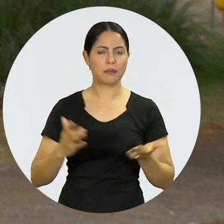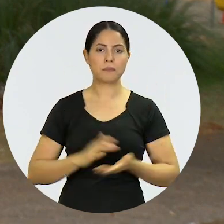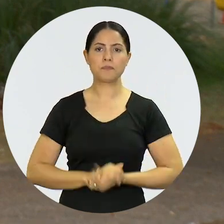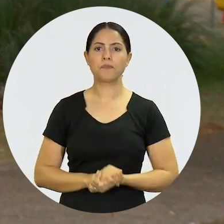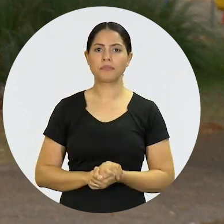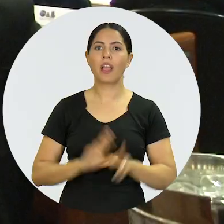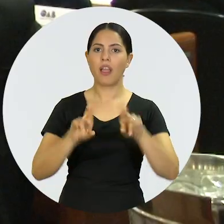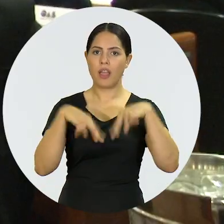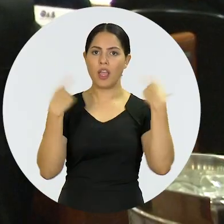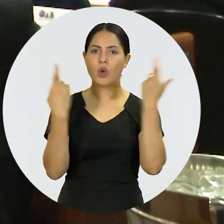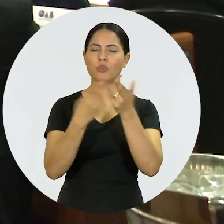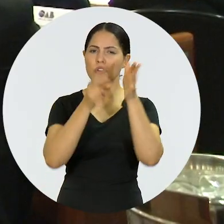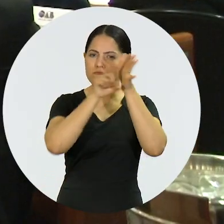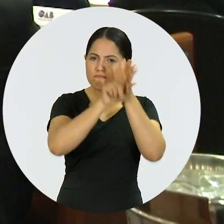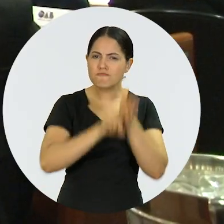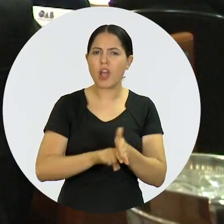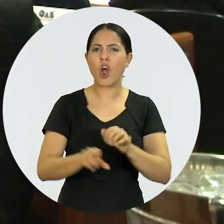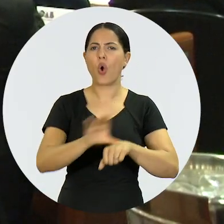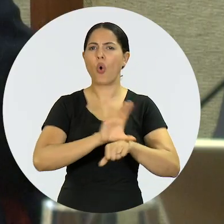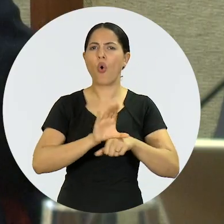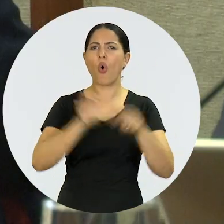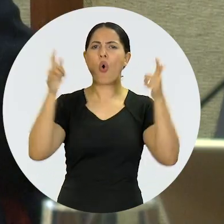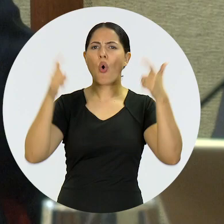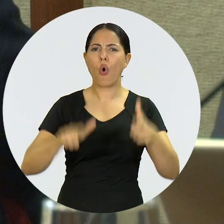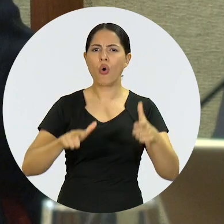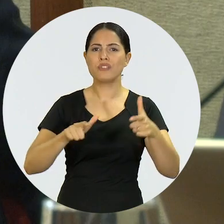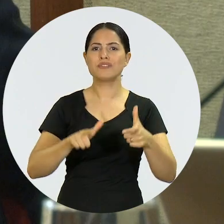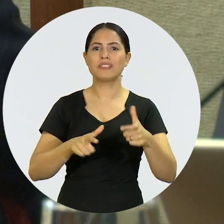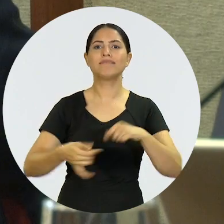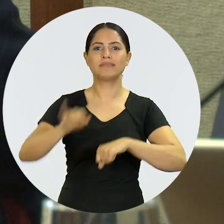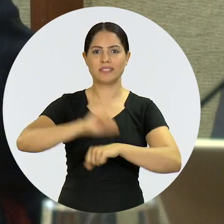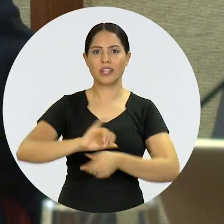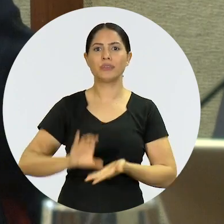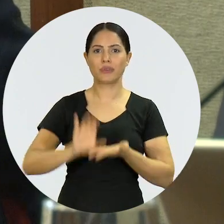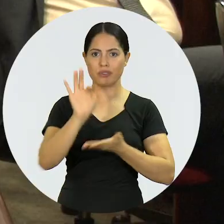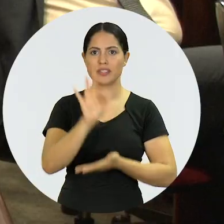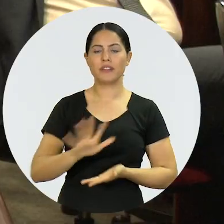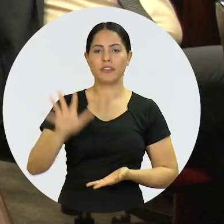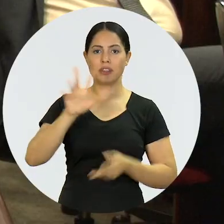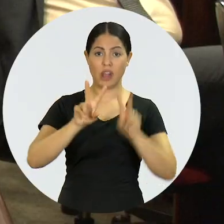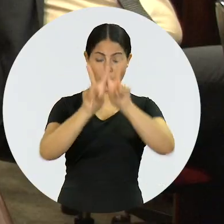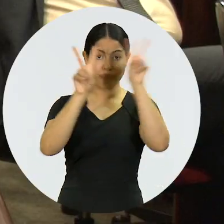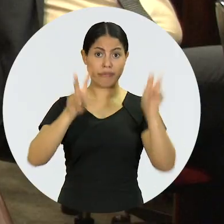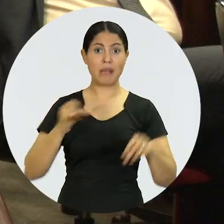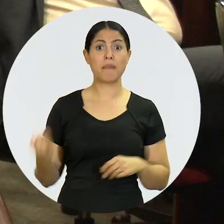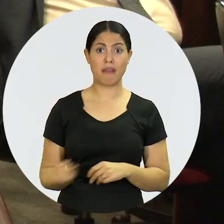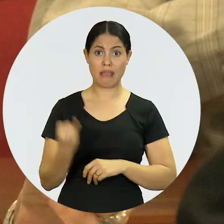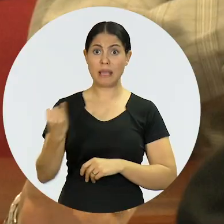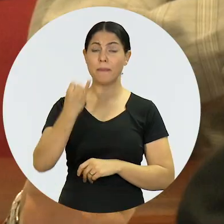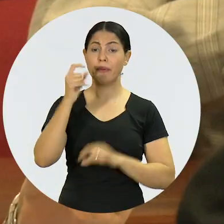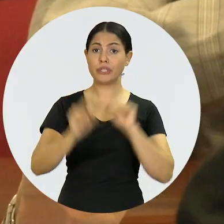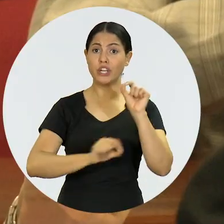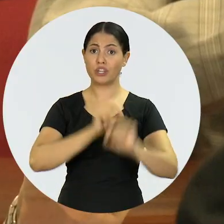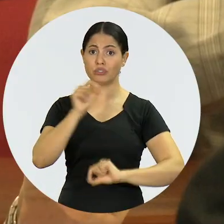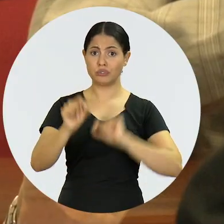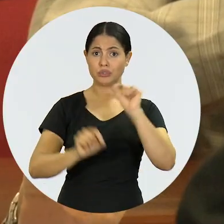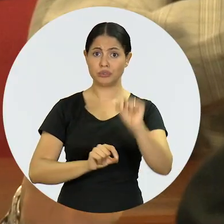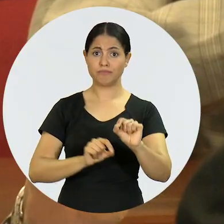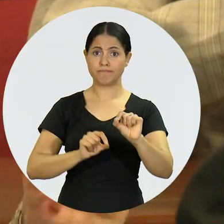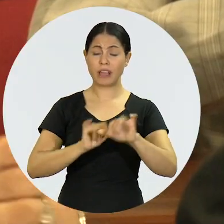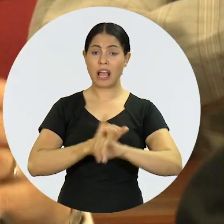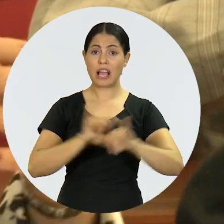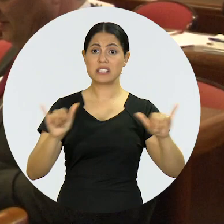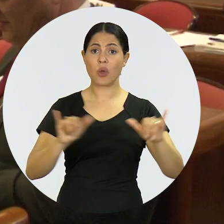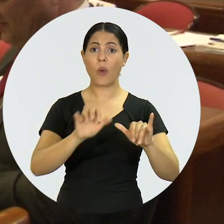essa proposta. A reunião da Comissão Nacional de Estudos Constitucionais aconteceu na sede do Conselho Federal. Na pauta, uma demanda importante do